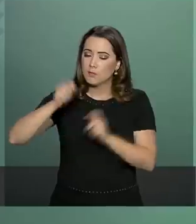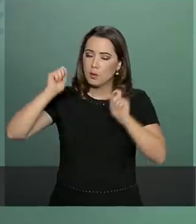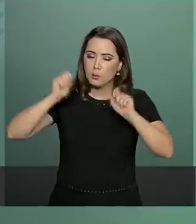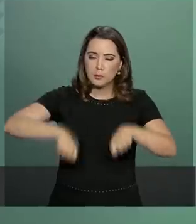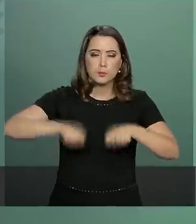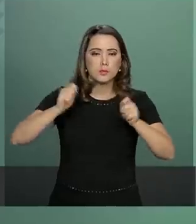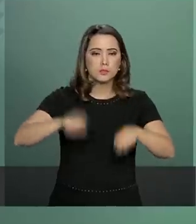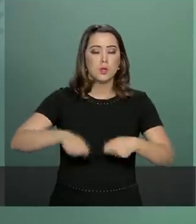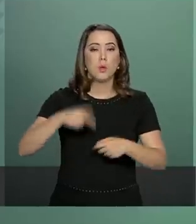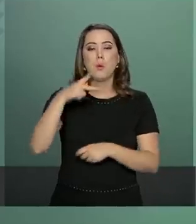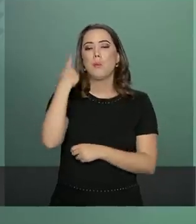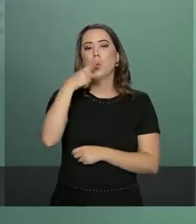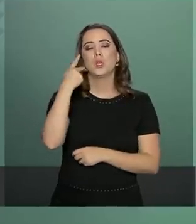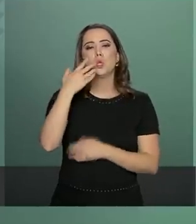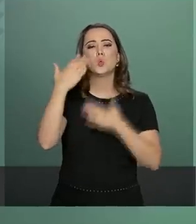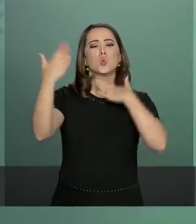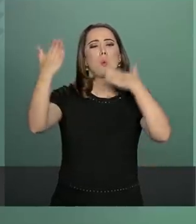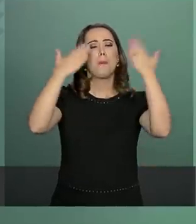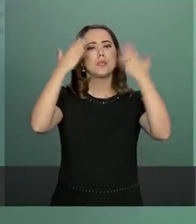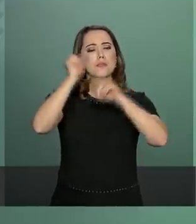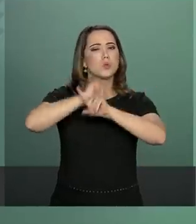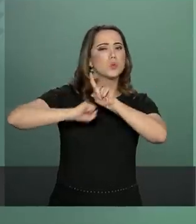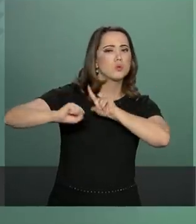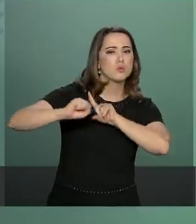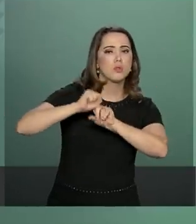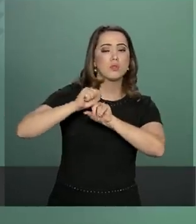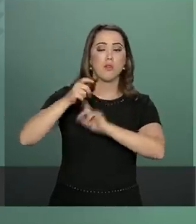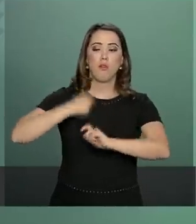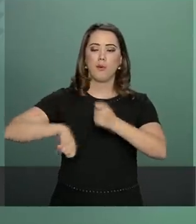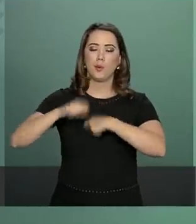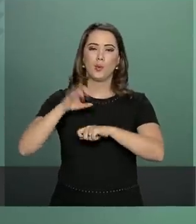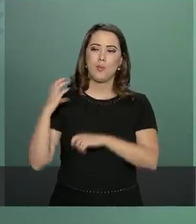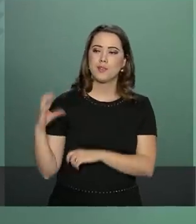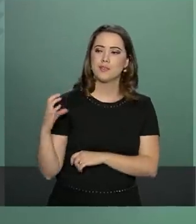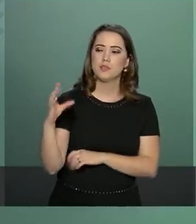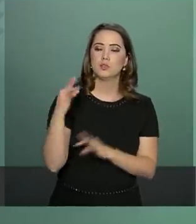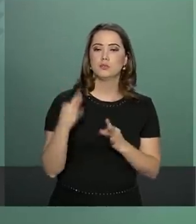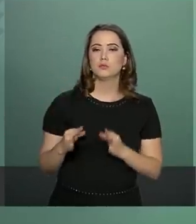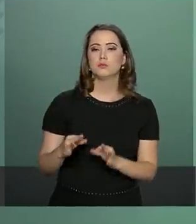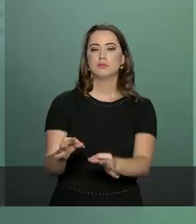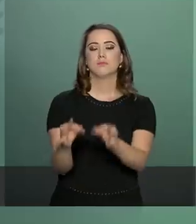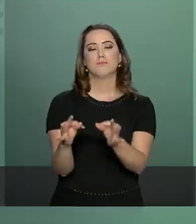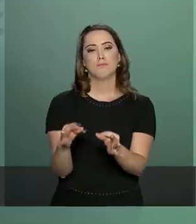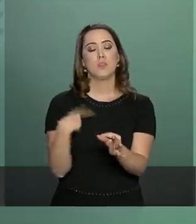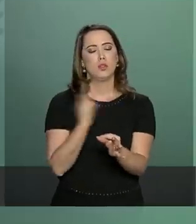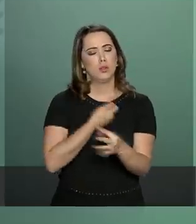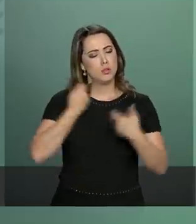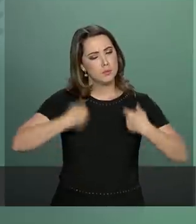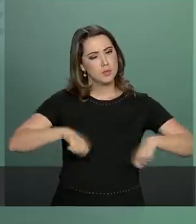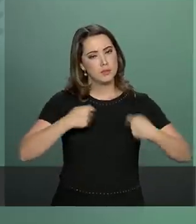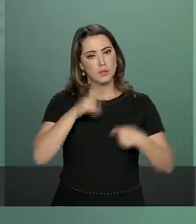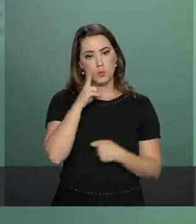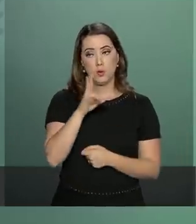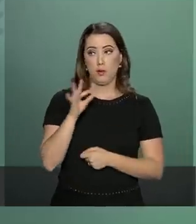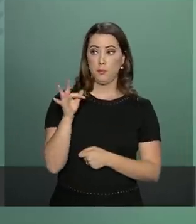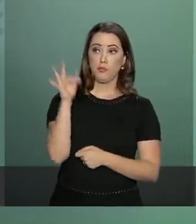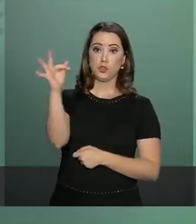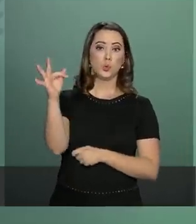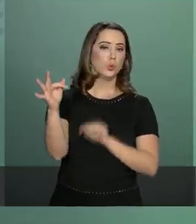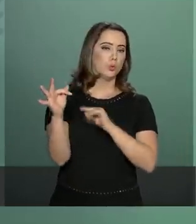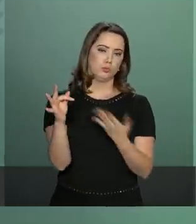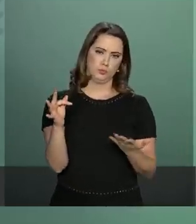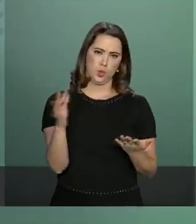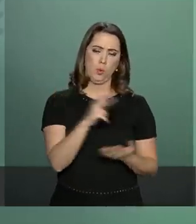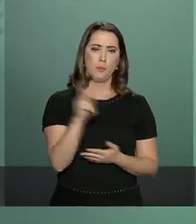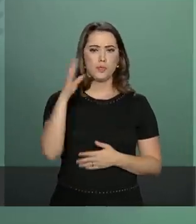campos político psicossocial econômico científico e tecnológico nós precisamos olhar para frente aliás o